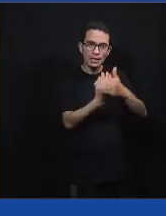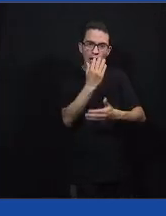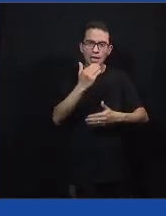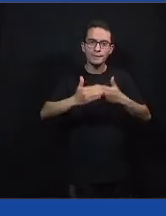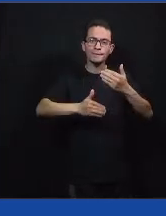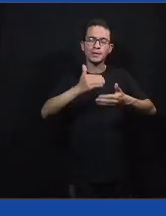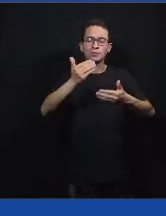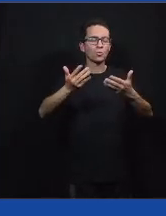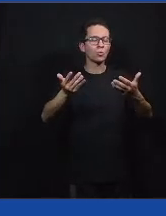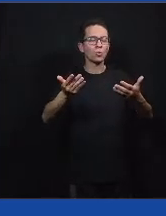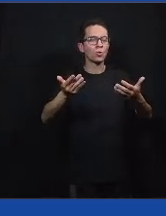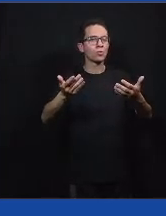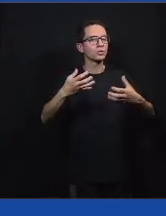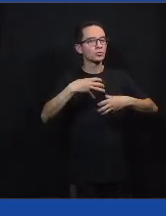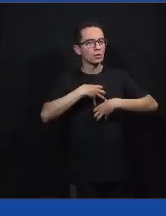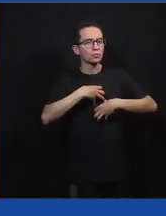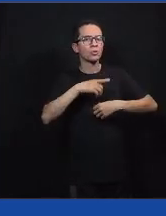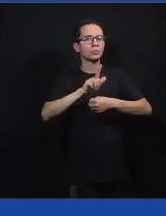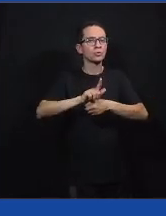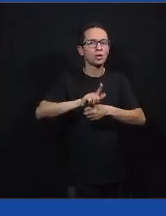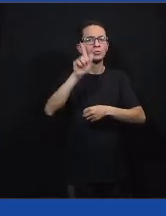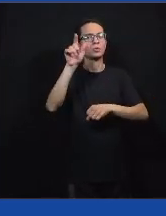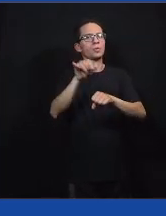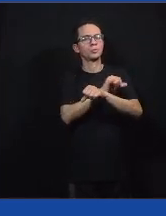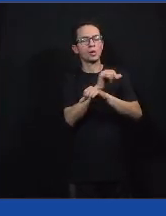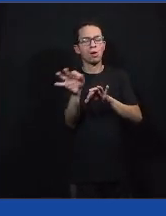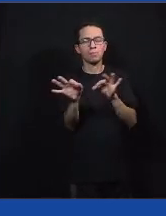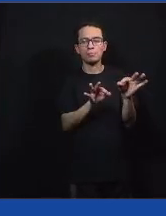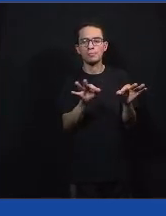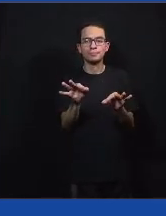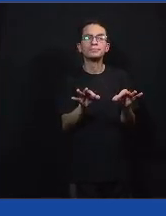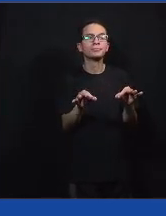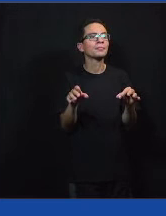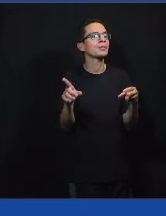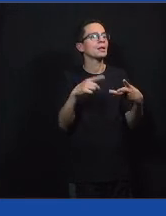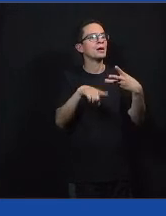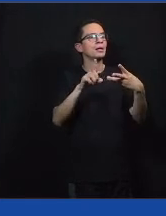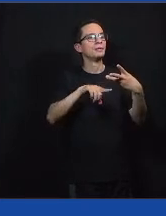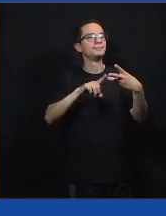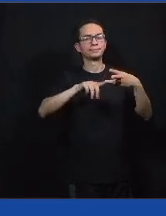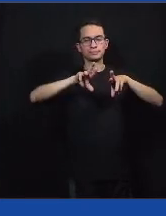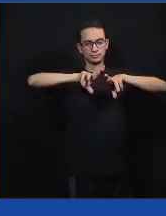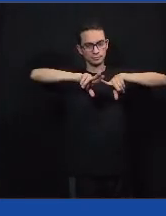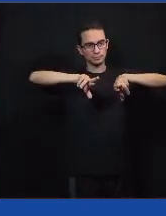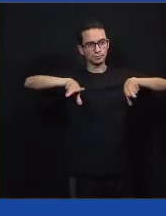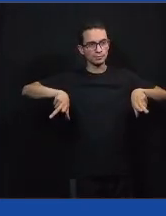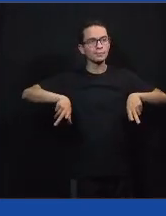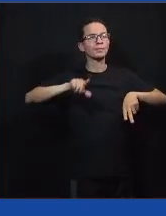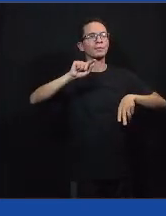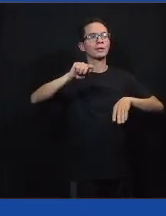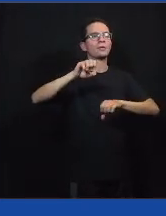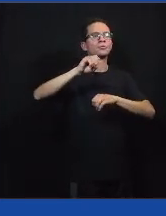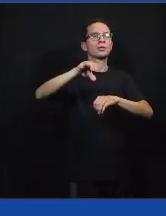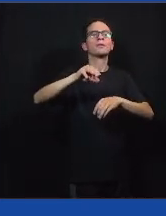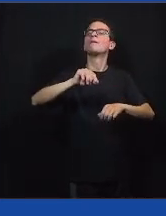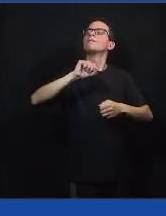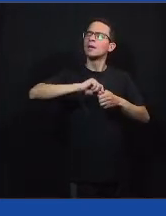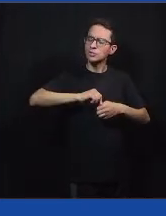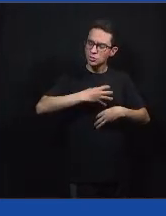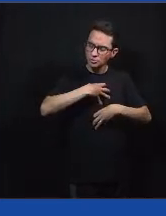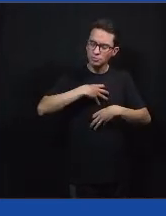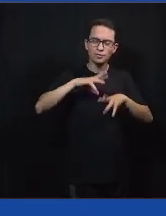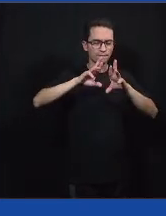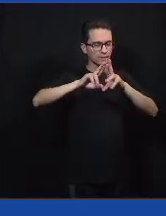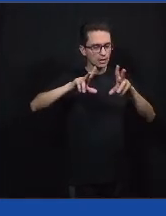com método e com gestão de projetos. E diversidade, educação se faz na diferença, na diferença com o outro, no entendimento, na